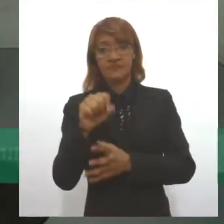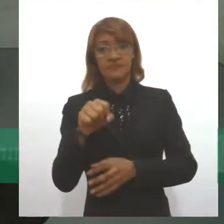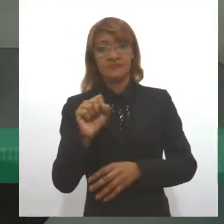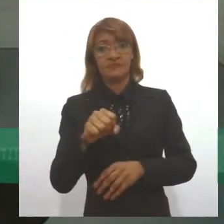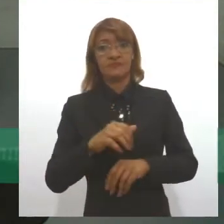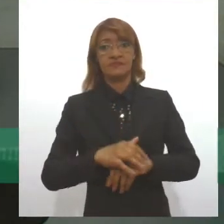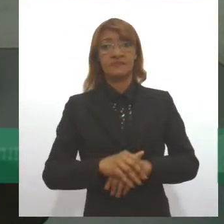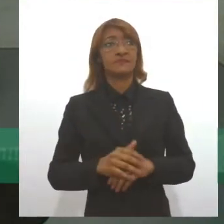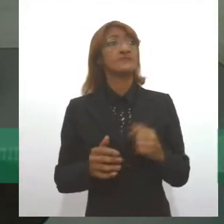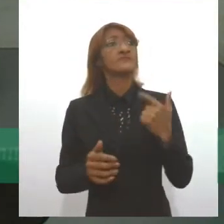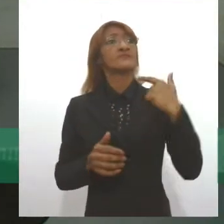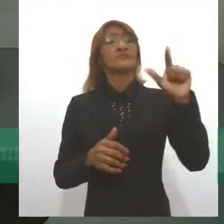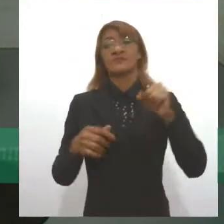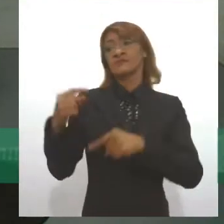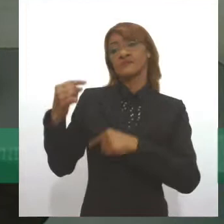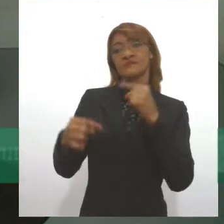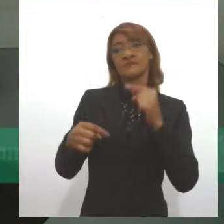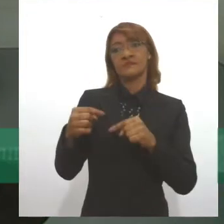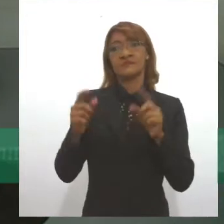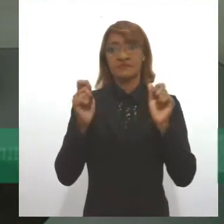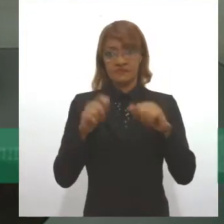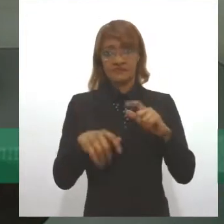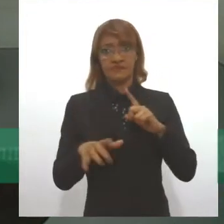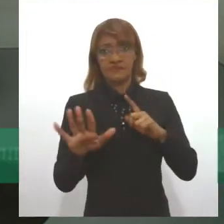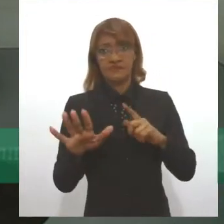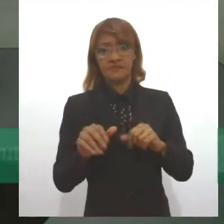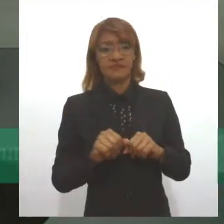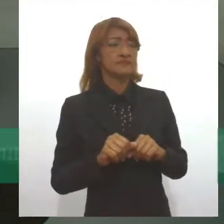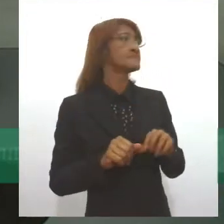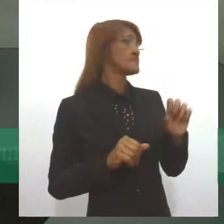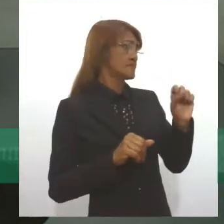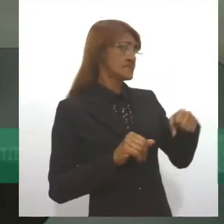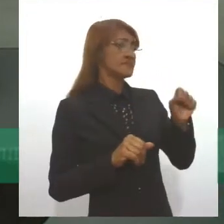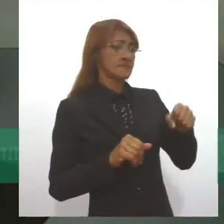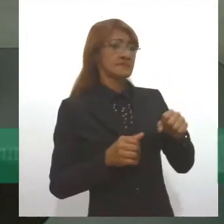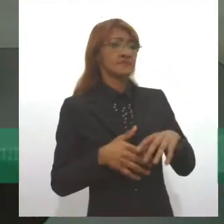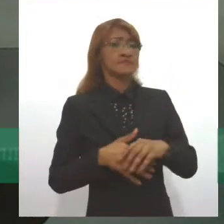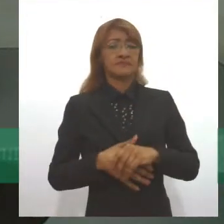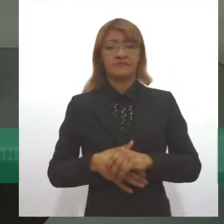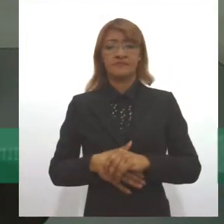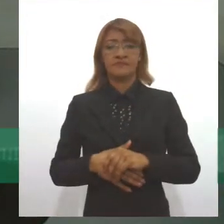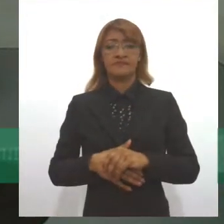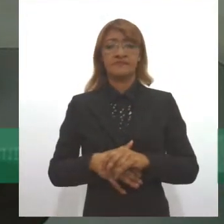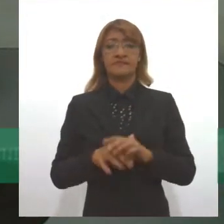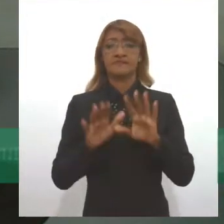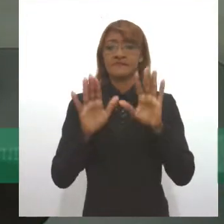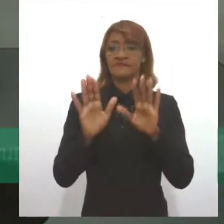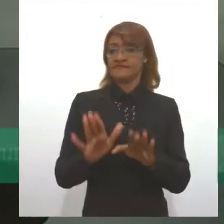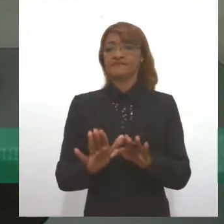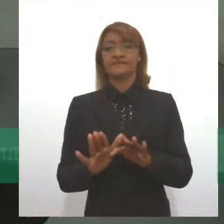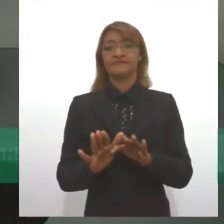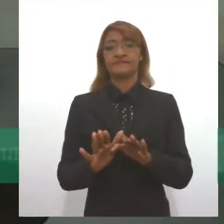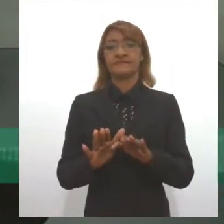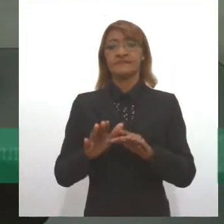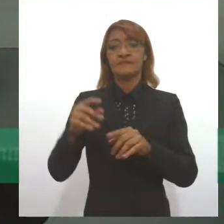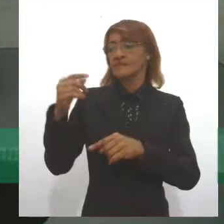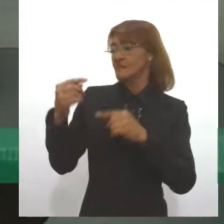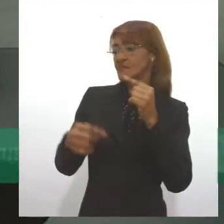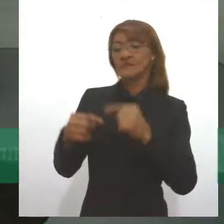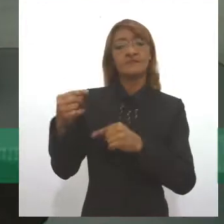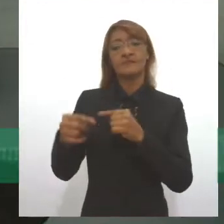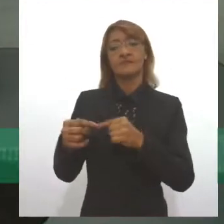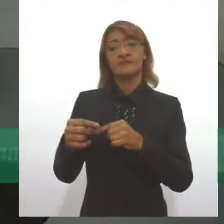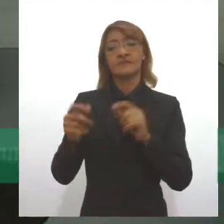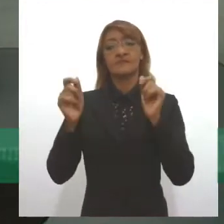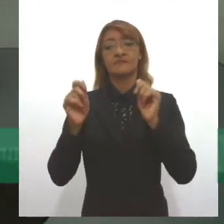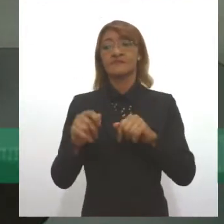outras políticas sejam aplicadas também? Sem dúvida. Um dos passos iniciais para que as políticas públicas alcancem